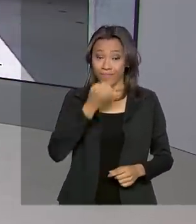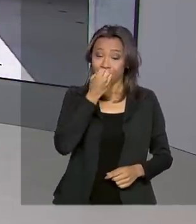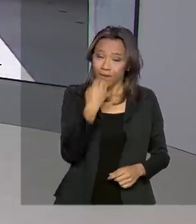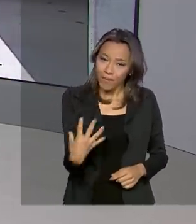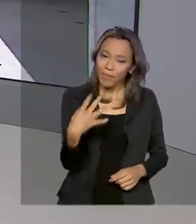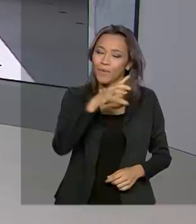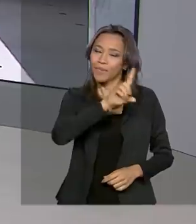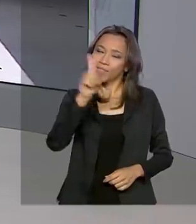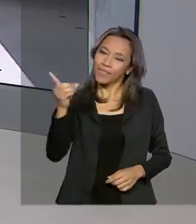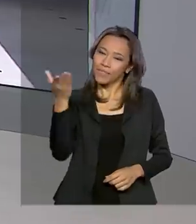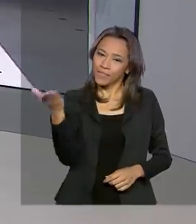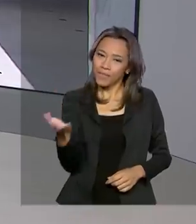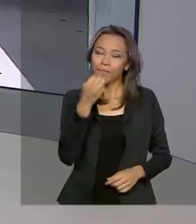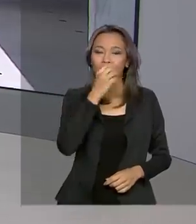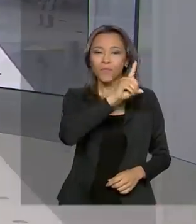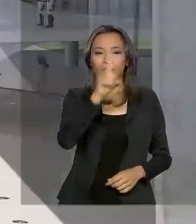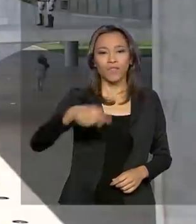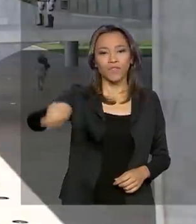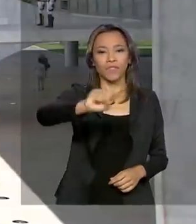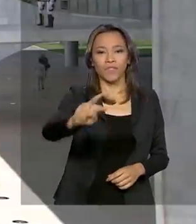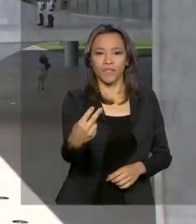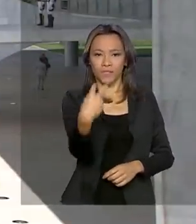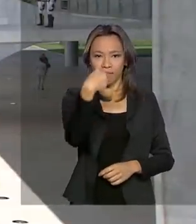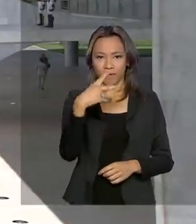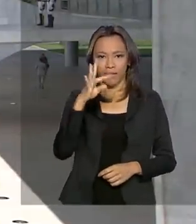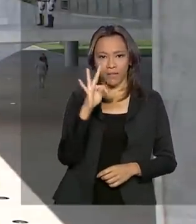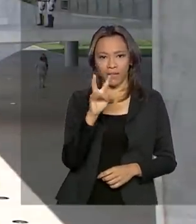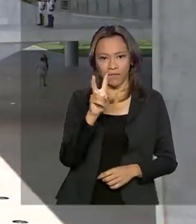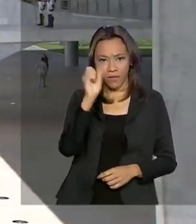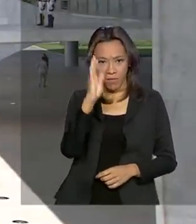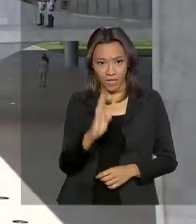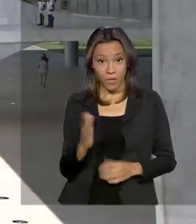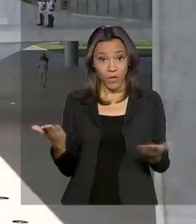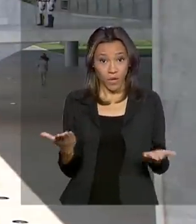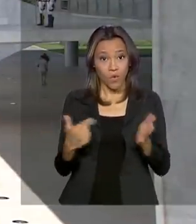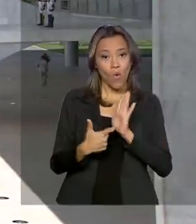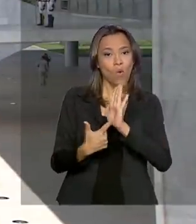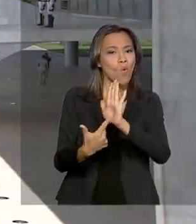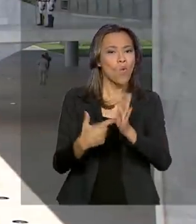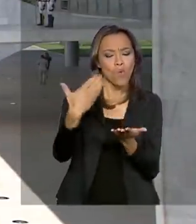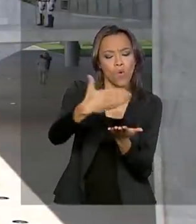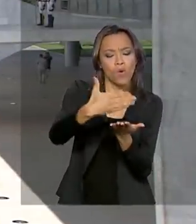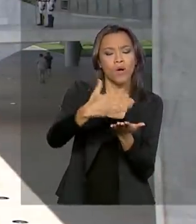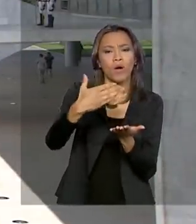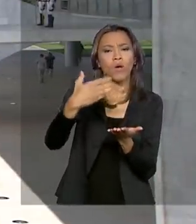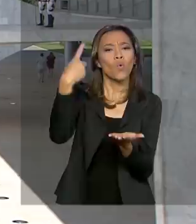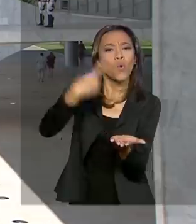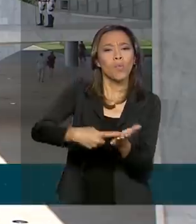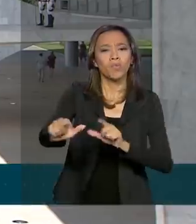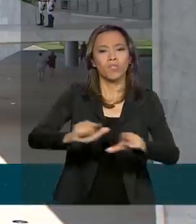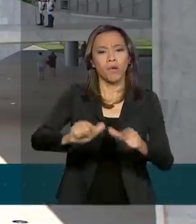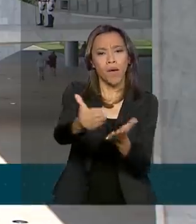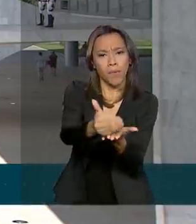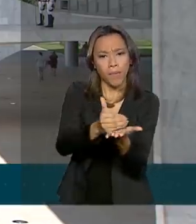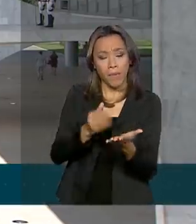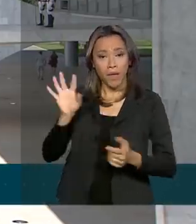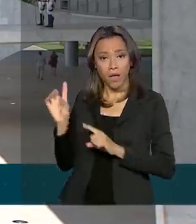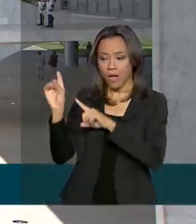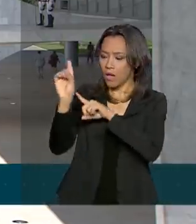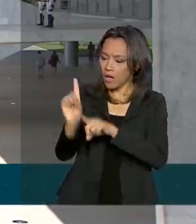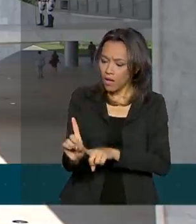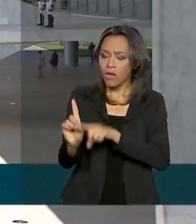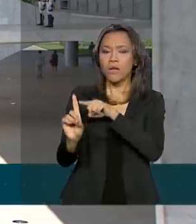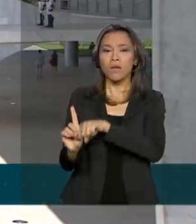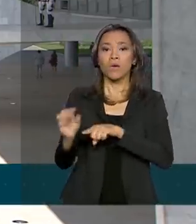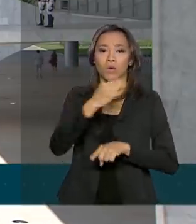Renata. Bom dia pra você que acompanha a TV Brasil. Eu começo com a agenda do presidente que recebe hoje Bento Albuquerque, ministro de Minas e